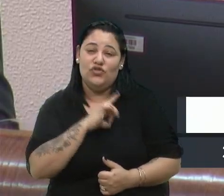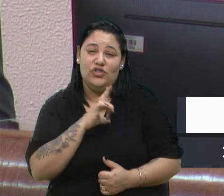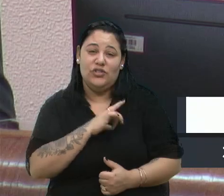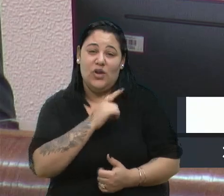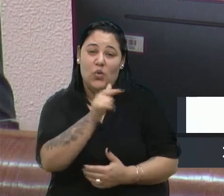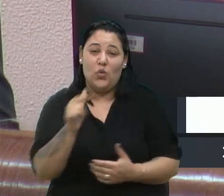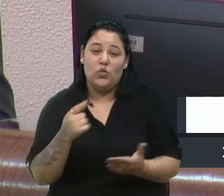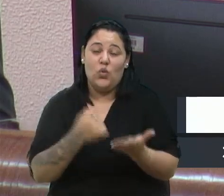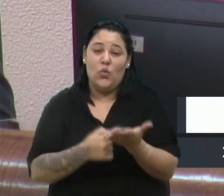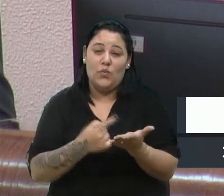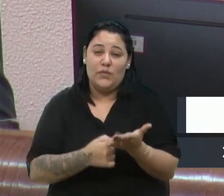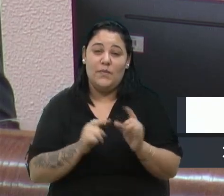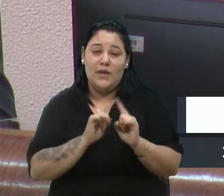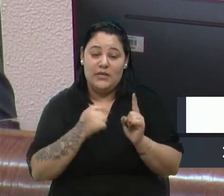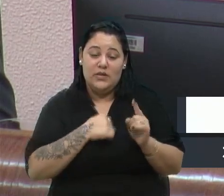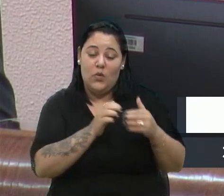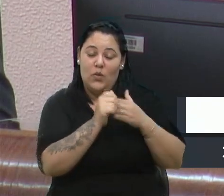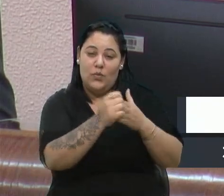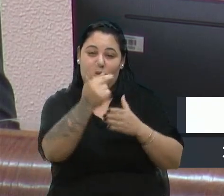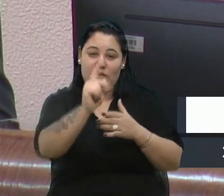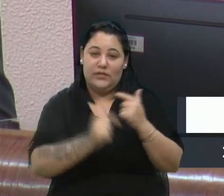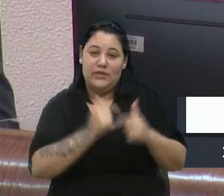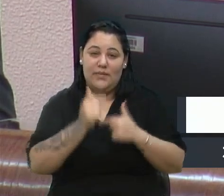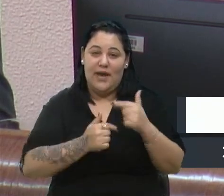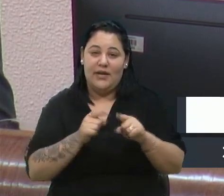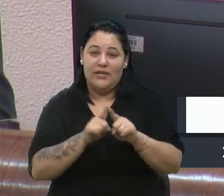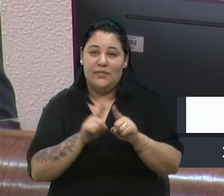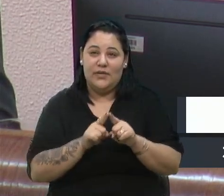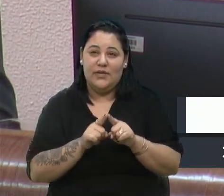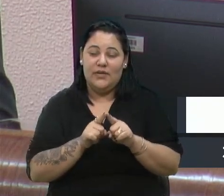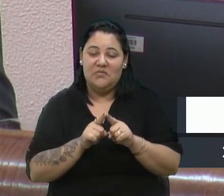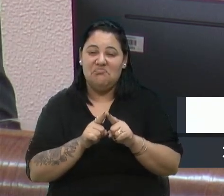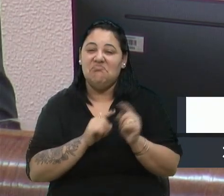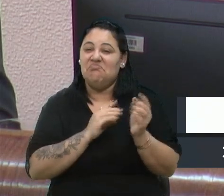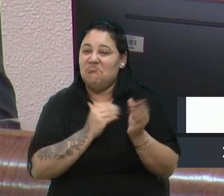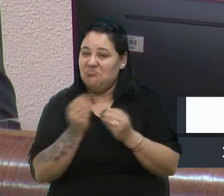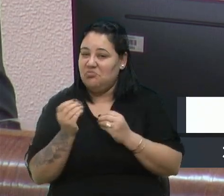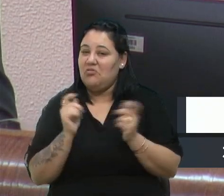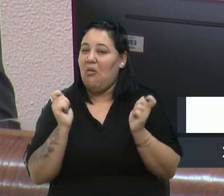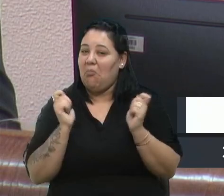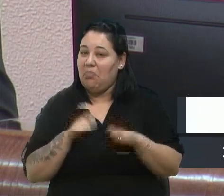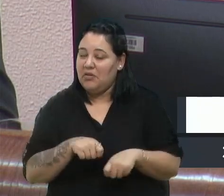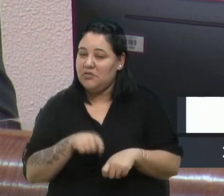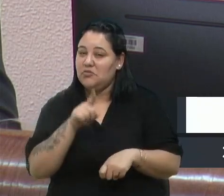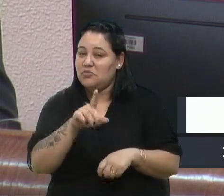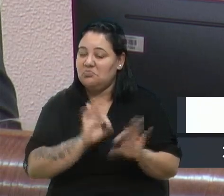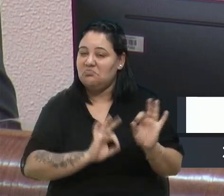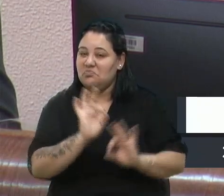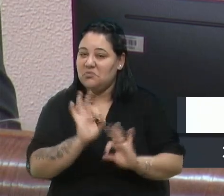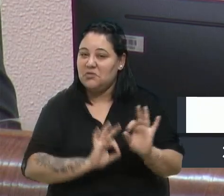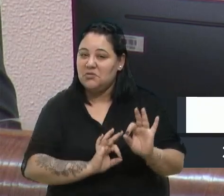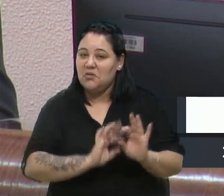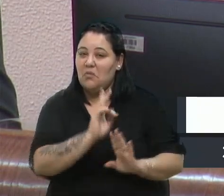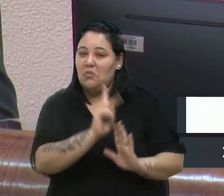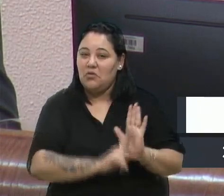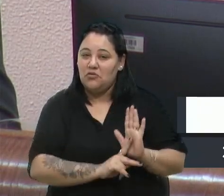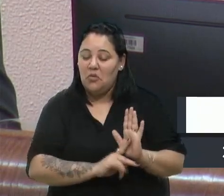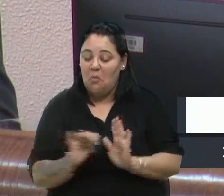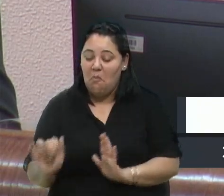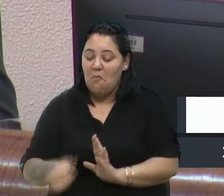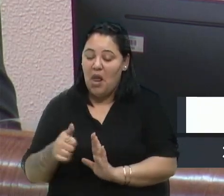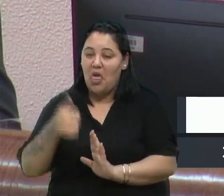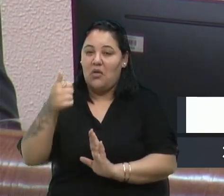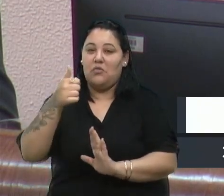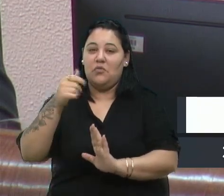mas eu tenho acompanhado o seu trabalho e, com muita competência, a senhora vem organizando um projeto, melhorando um